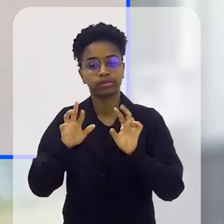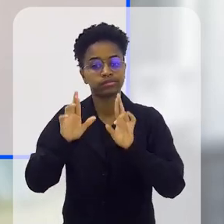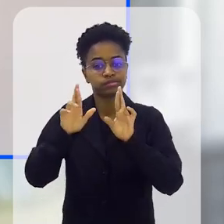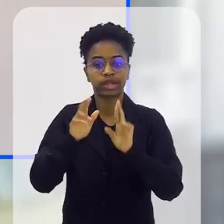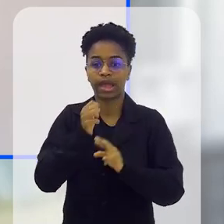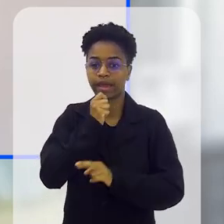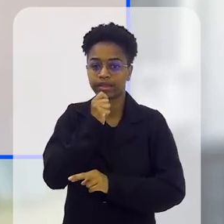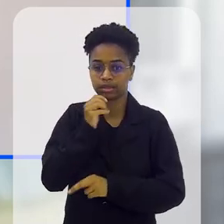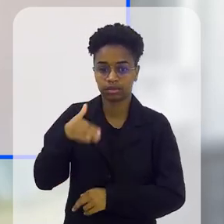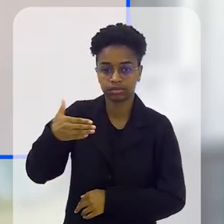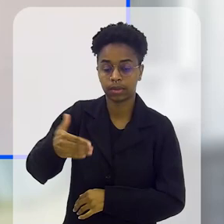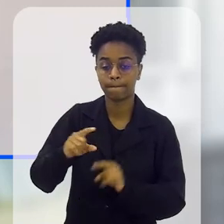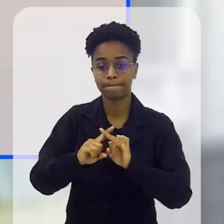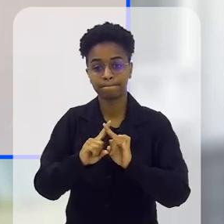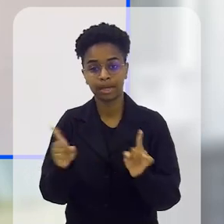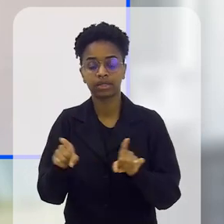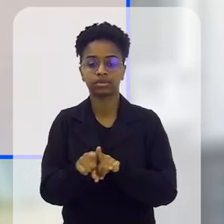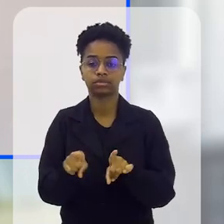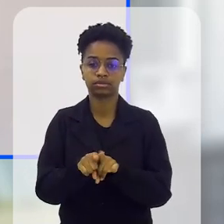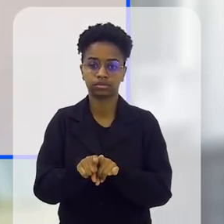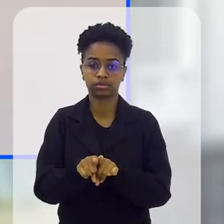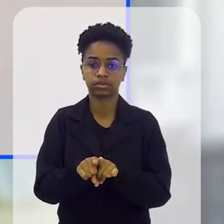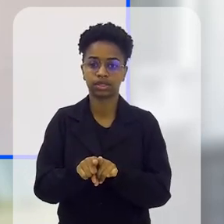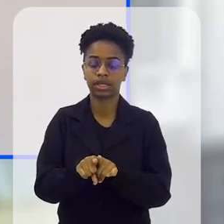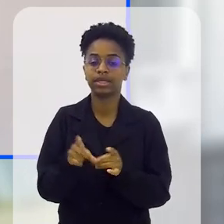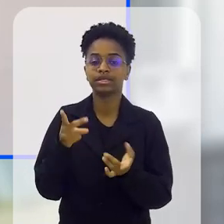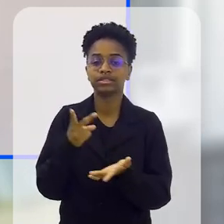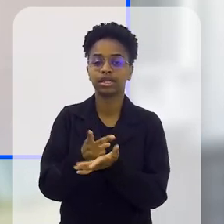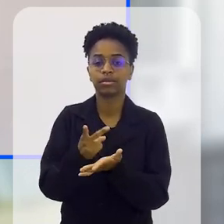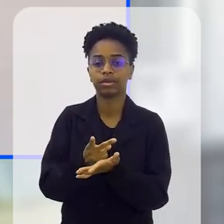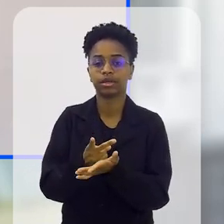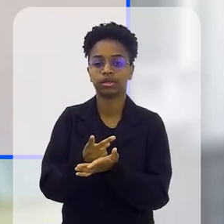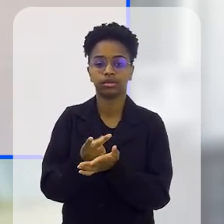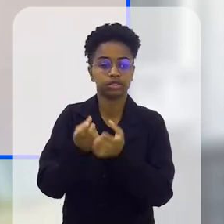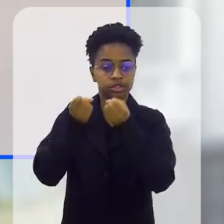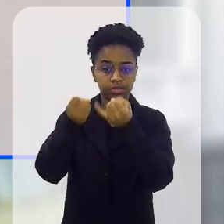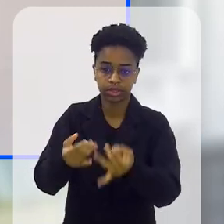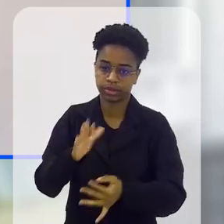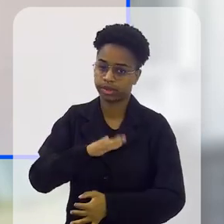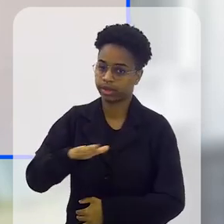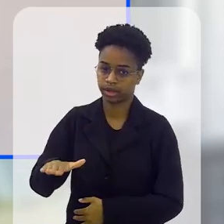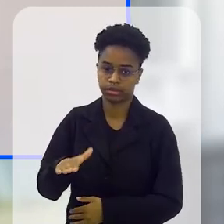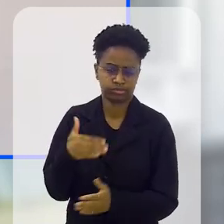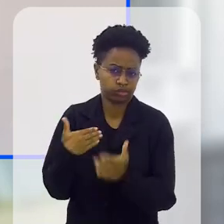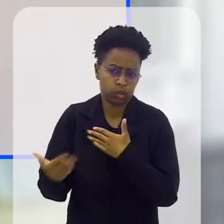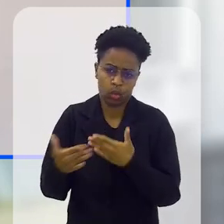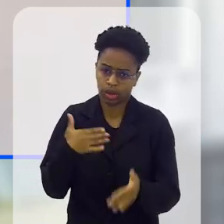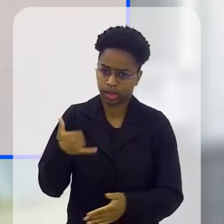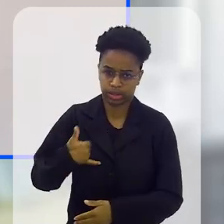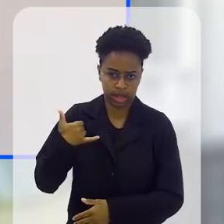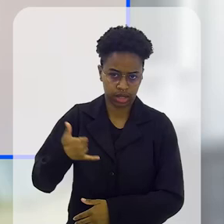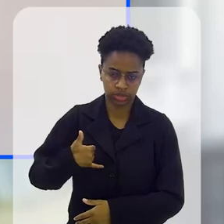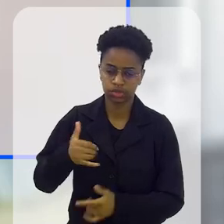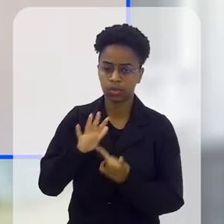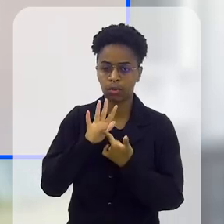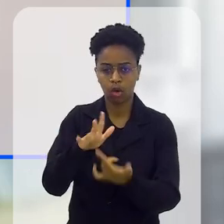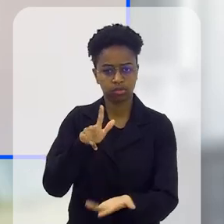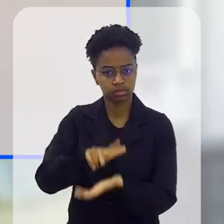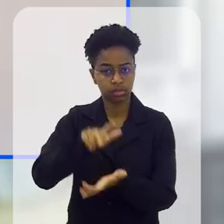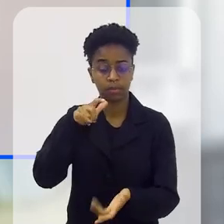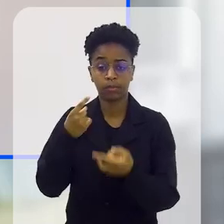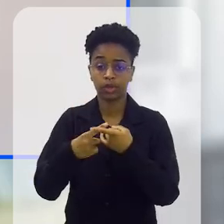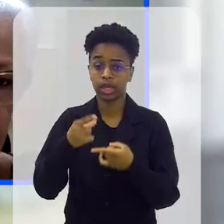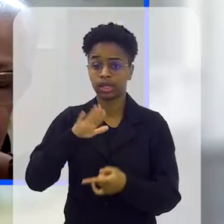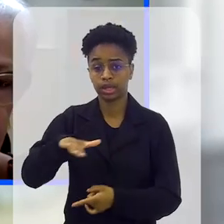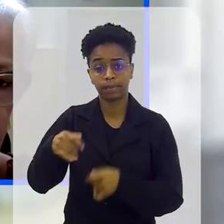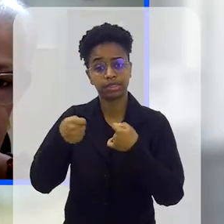espera por eles aí pela frente, mas a gente também sempre dá o diagnóstico para a criança, independente da idade dela, a